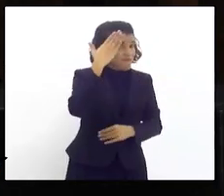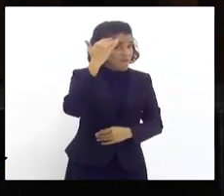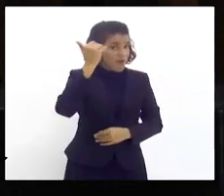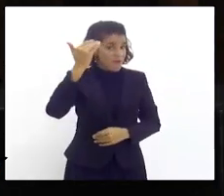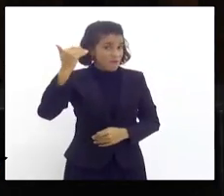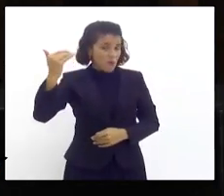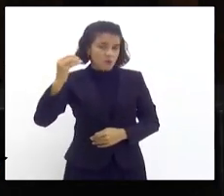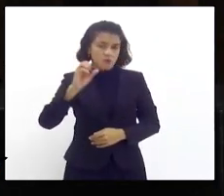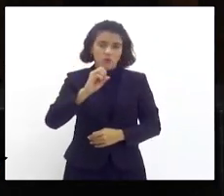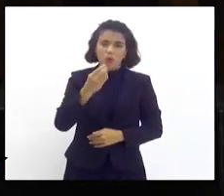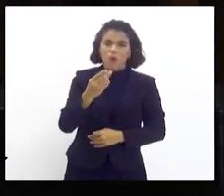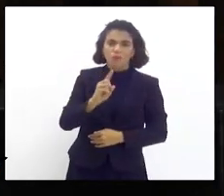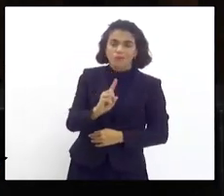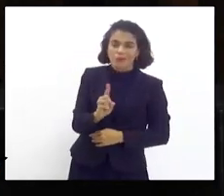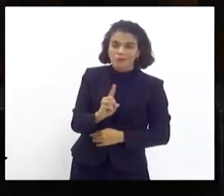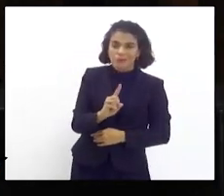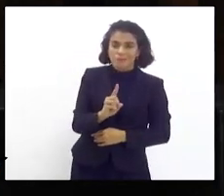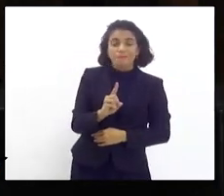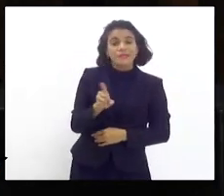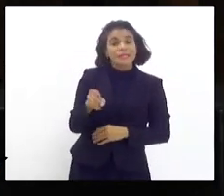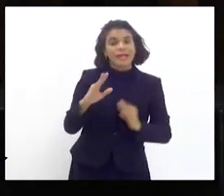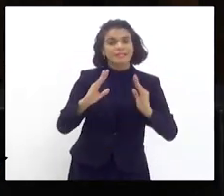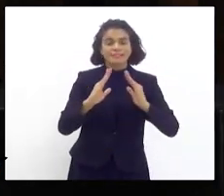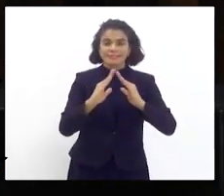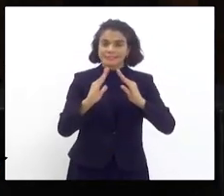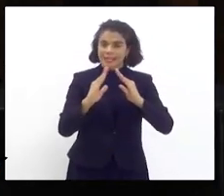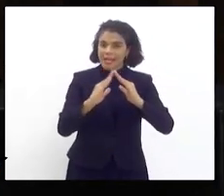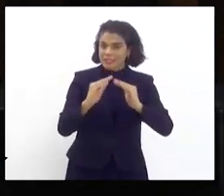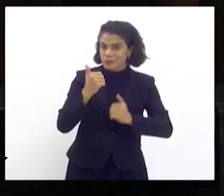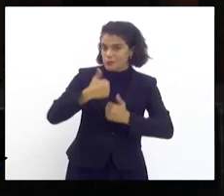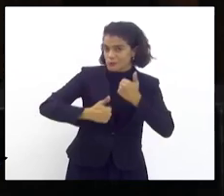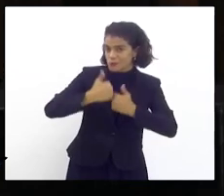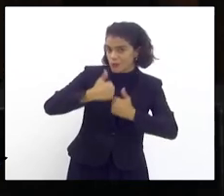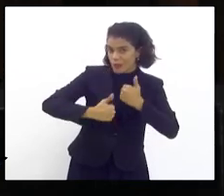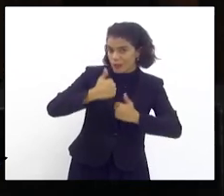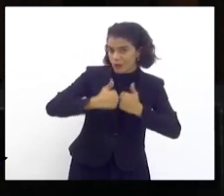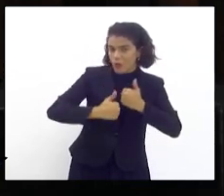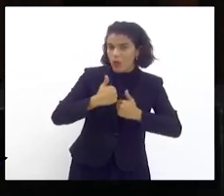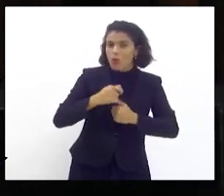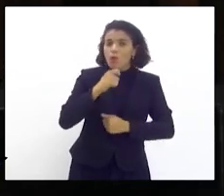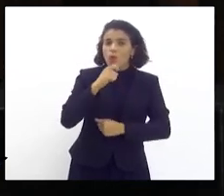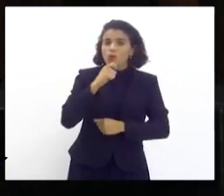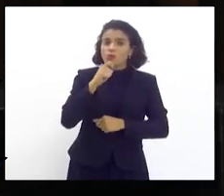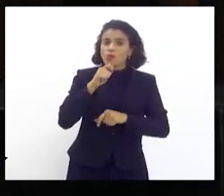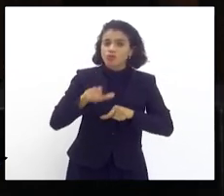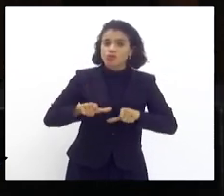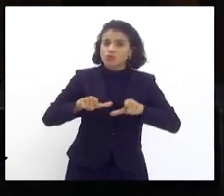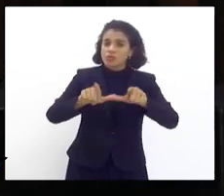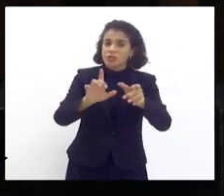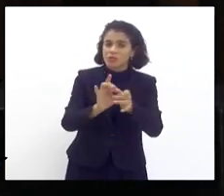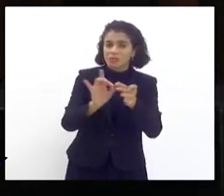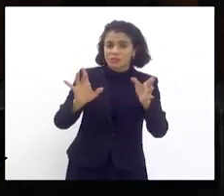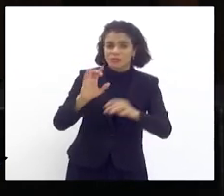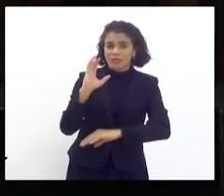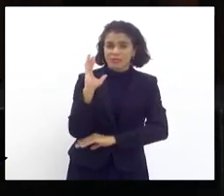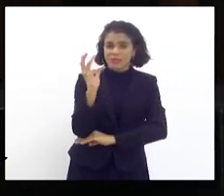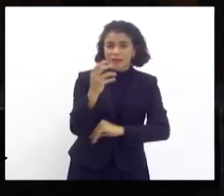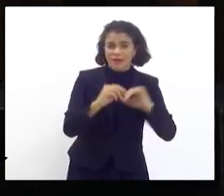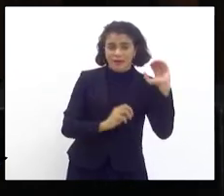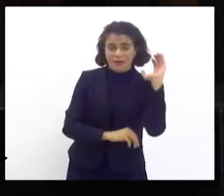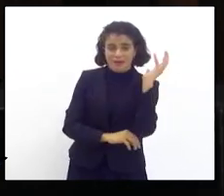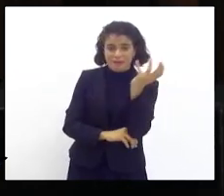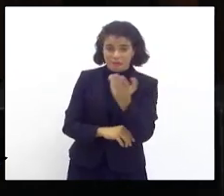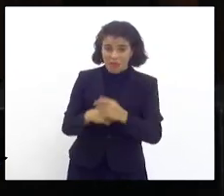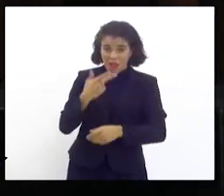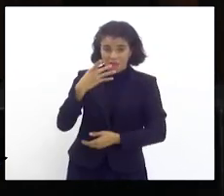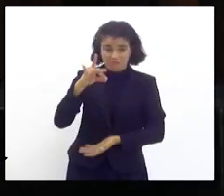ou não. E essa obra na propriedade do jogador estava sendo feita sem licença ambiental. Mas o deputado afirmou aqui em